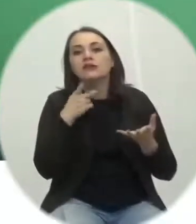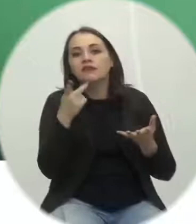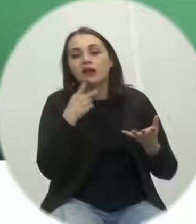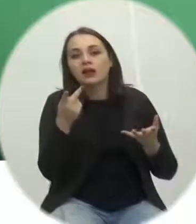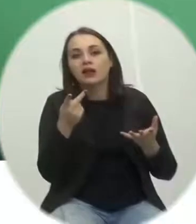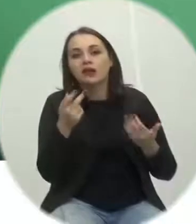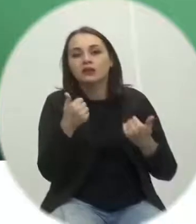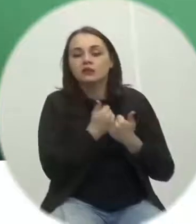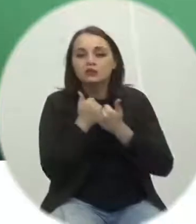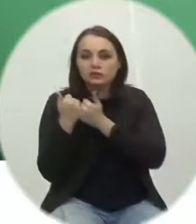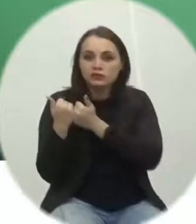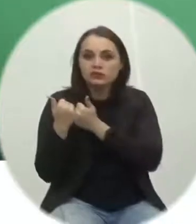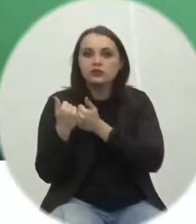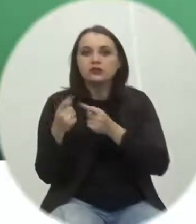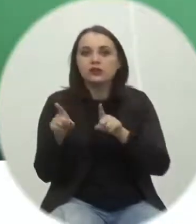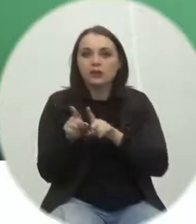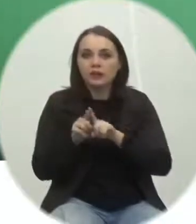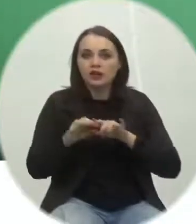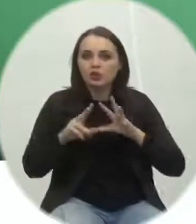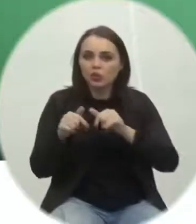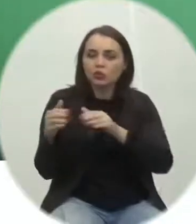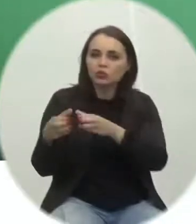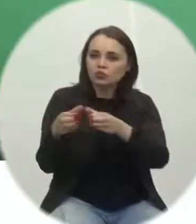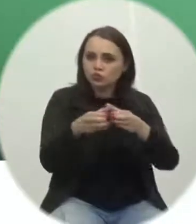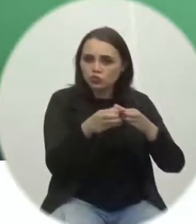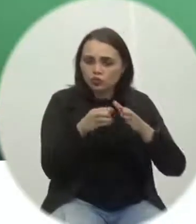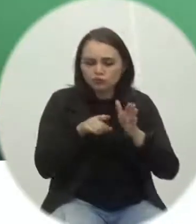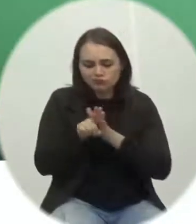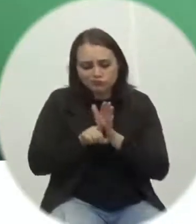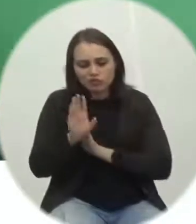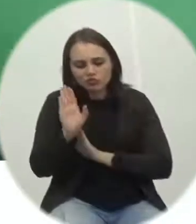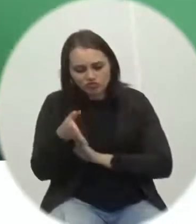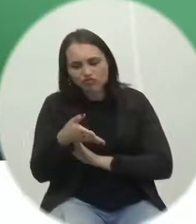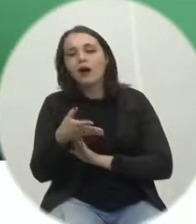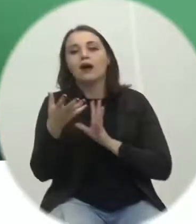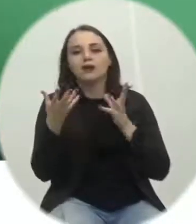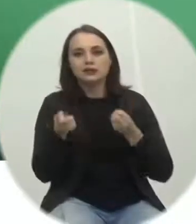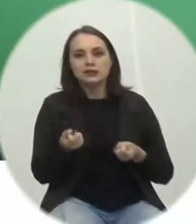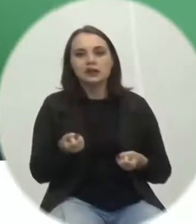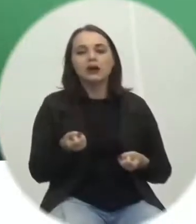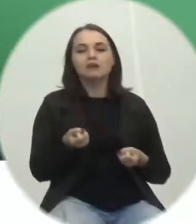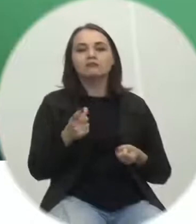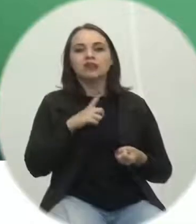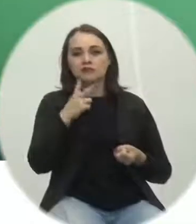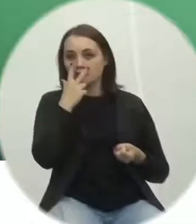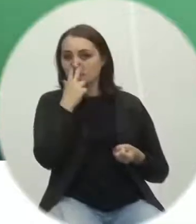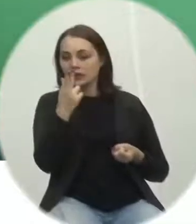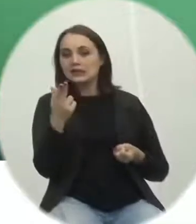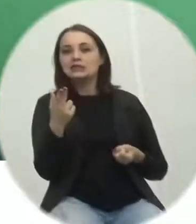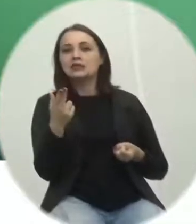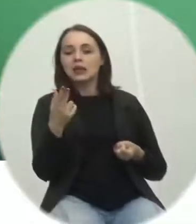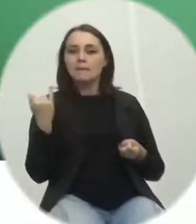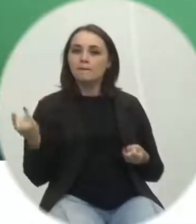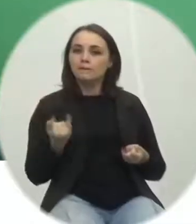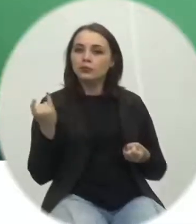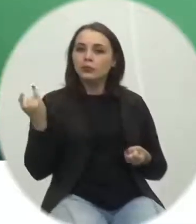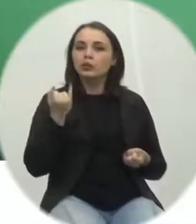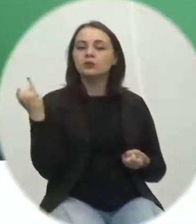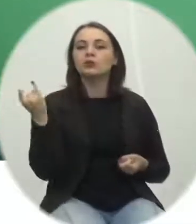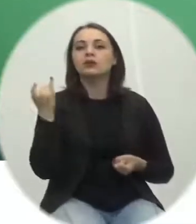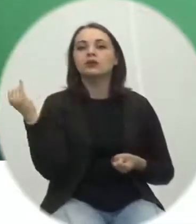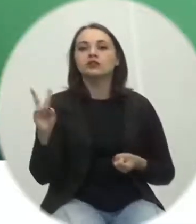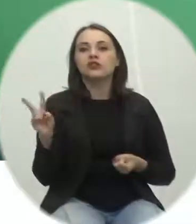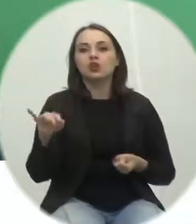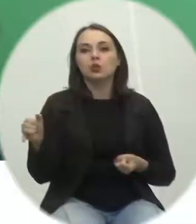esse substitutivo também passou por todas as comissões, como o presidente já citou, teve um parecer muito importante do vereador